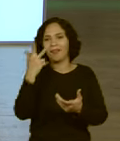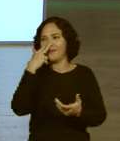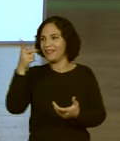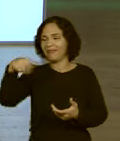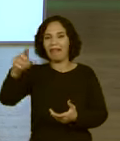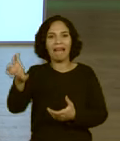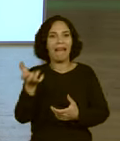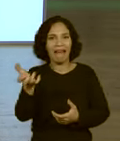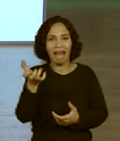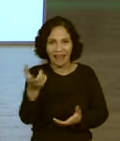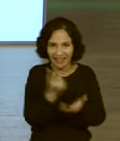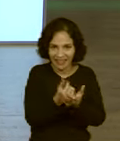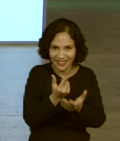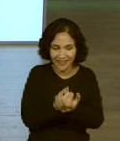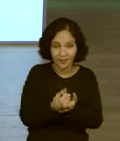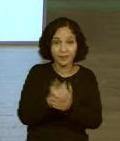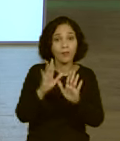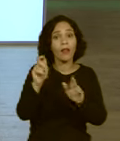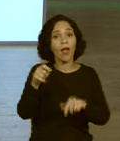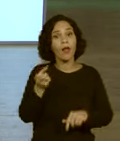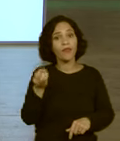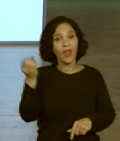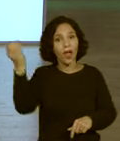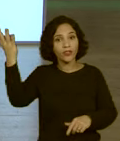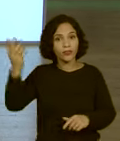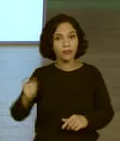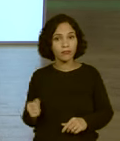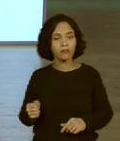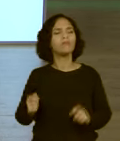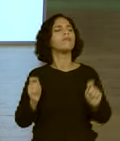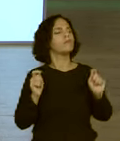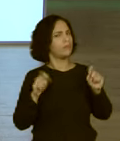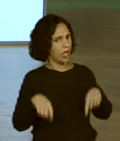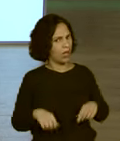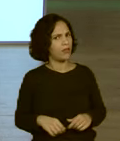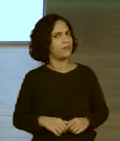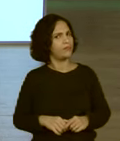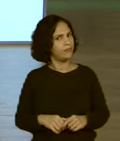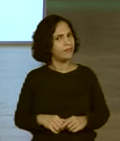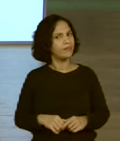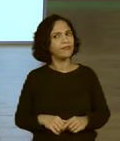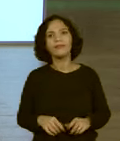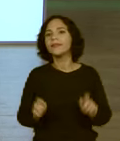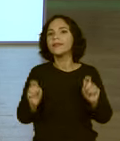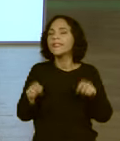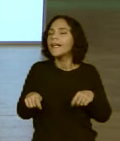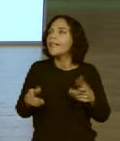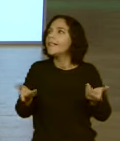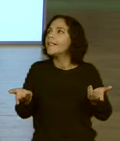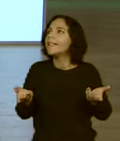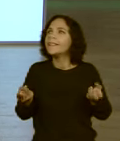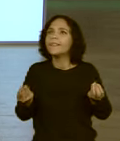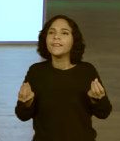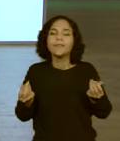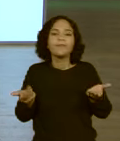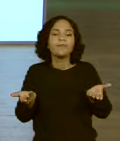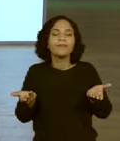momento, né? Mas dá para fazer uma viagem? Dá, com certeza. Né? Dá para fazer